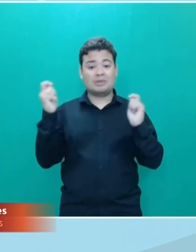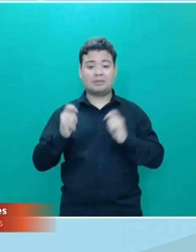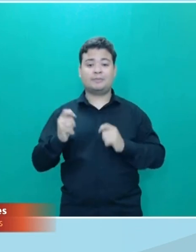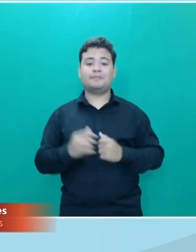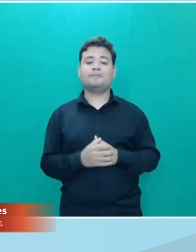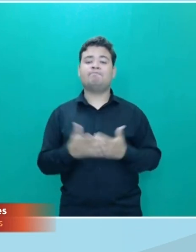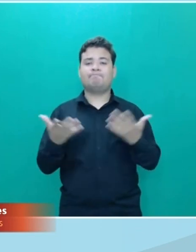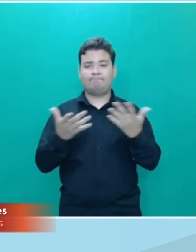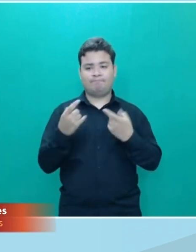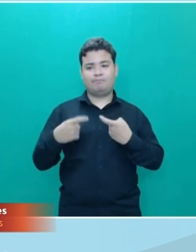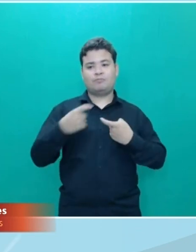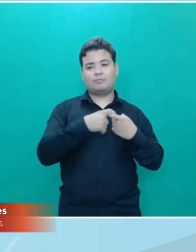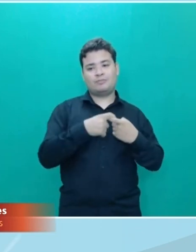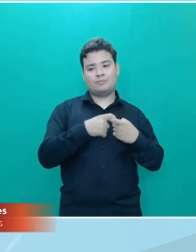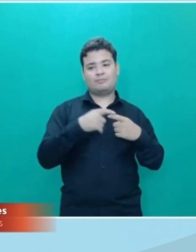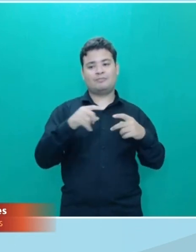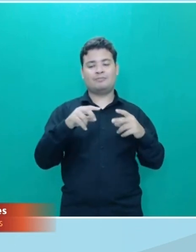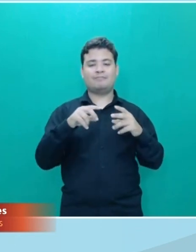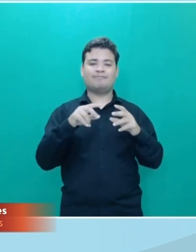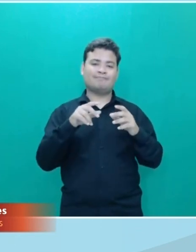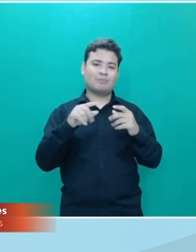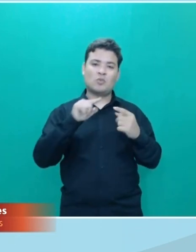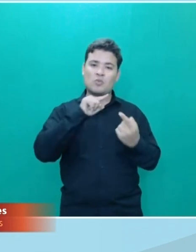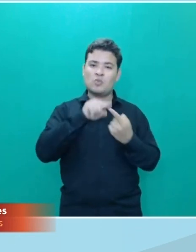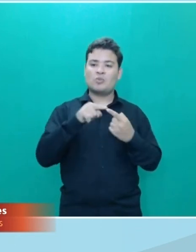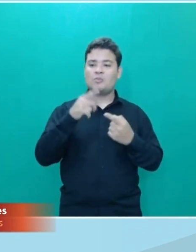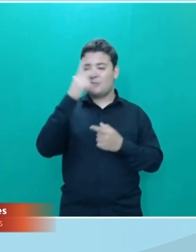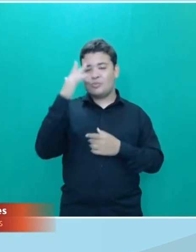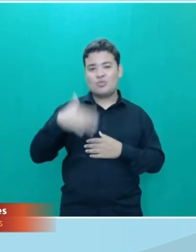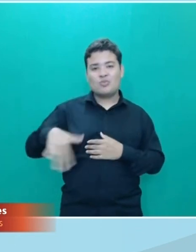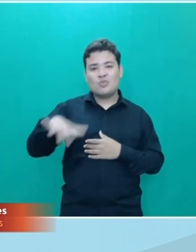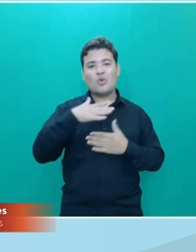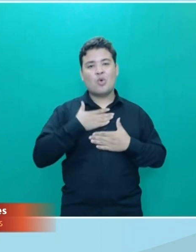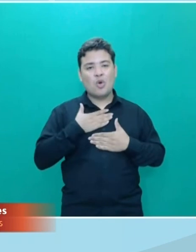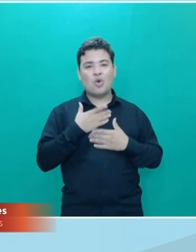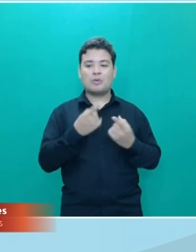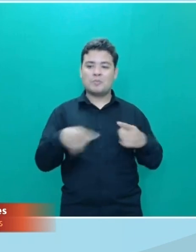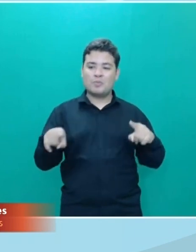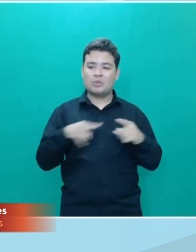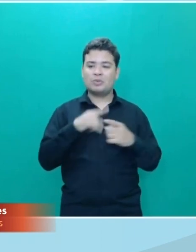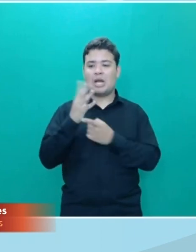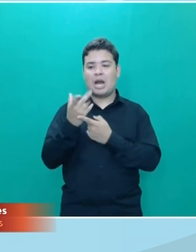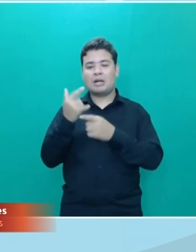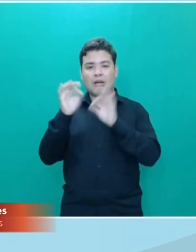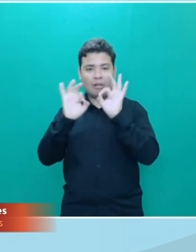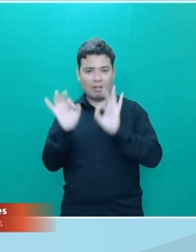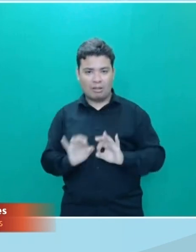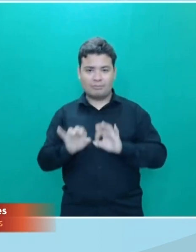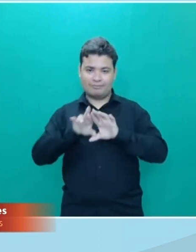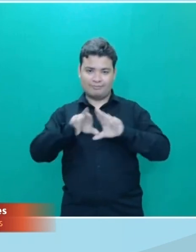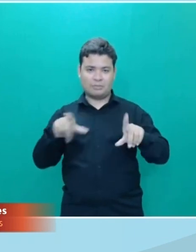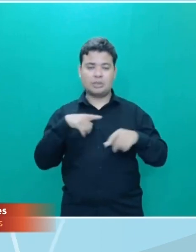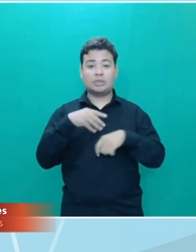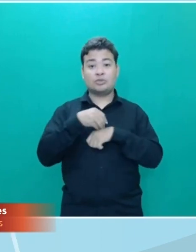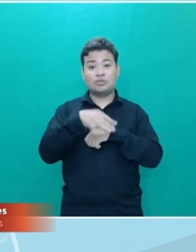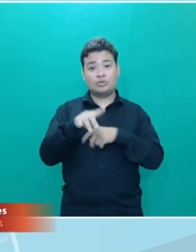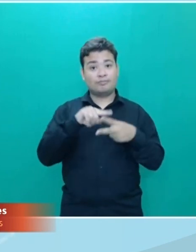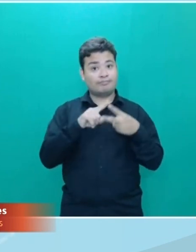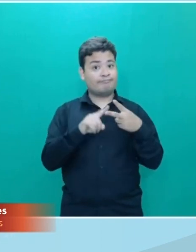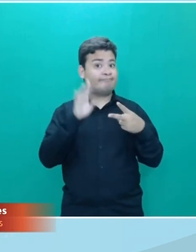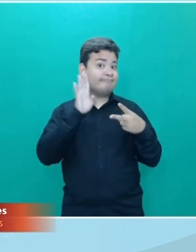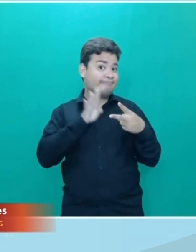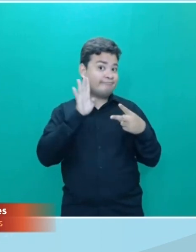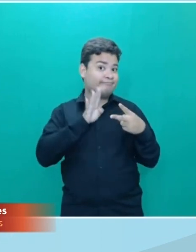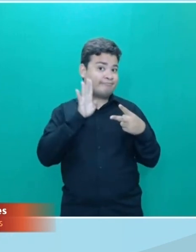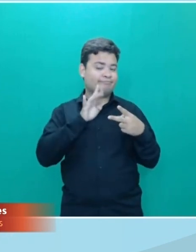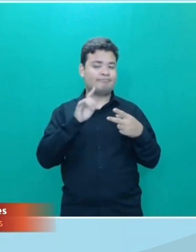público geral para quem gosta de música artes plásticas eu tenho duas dicas bem bacanas e as duas gratuitas.